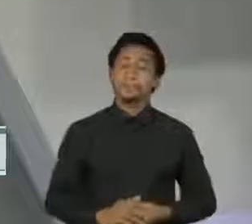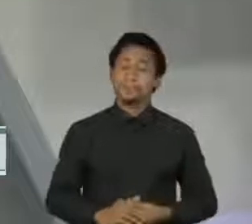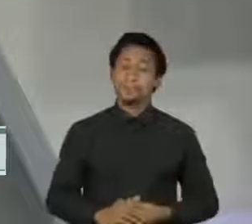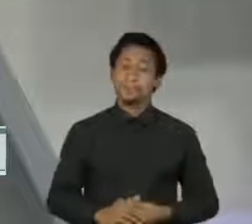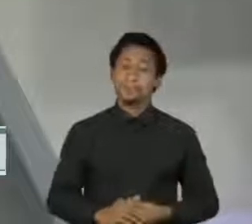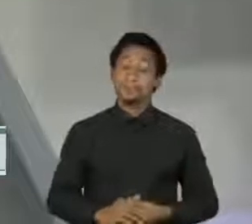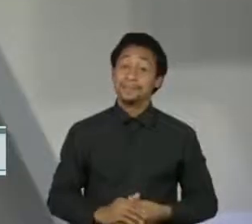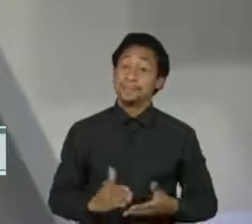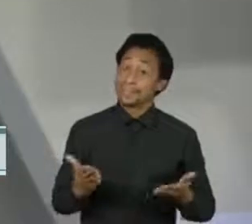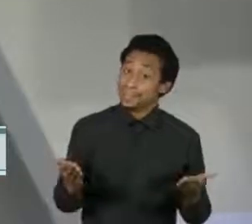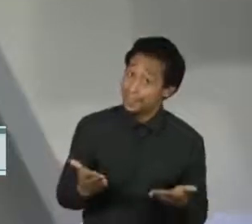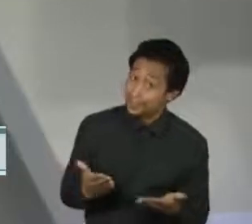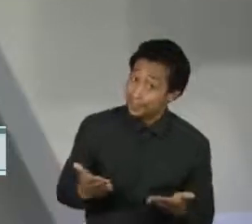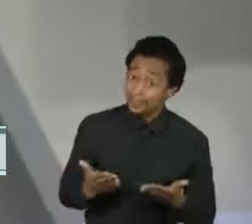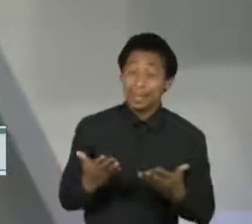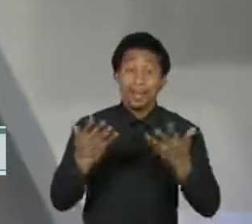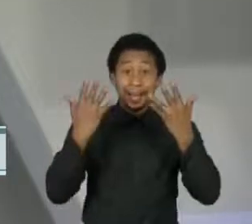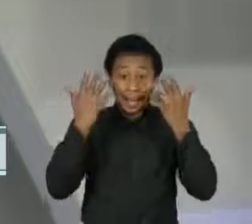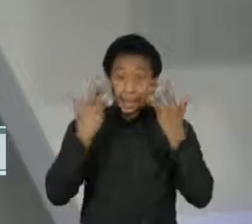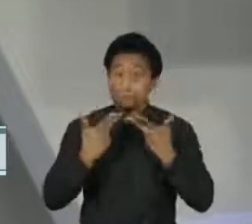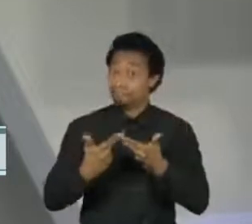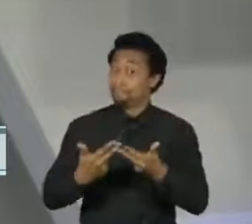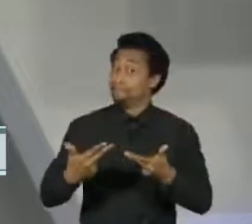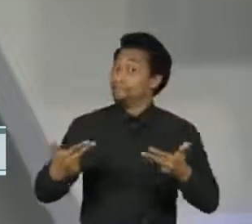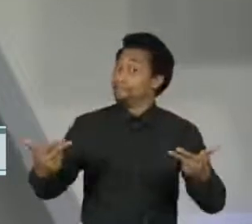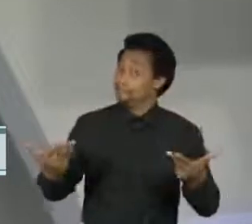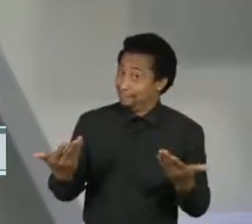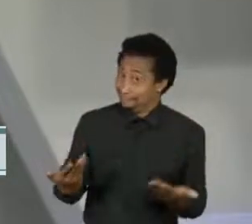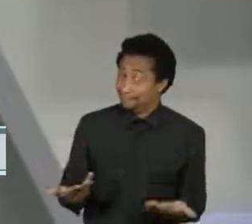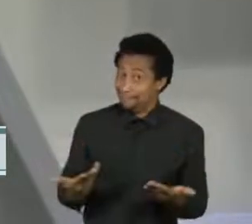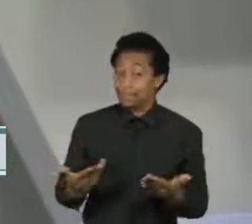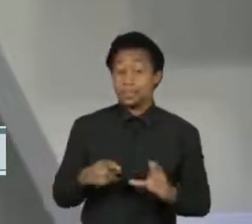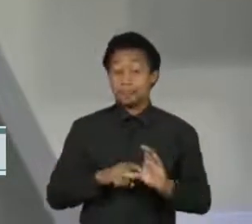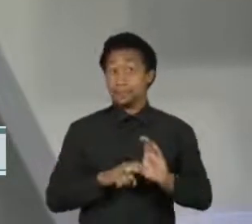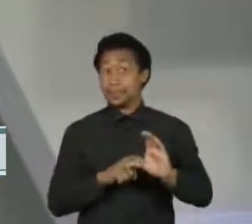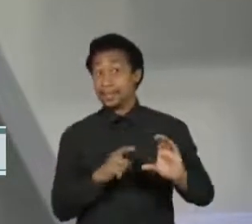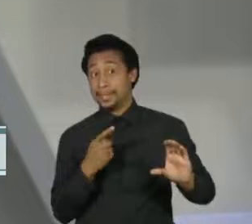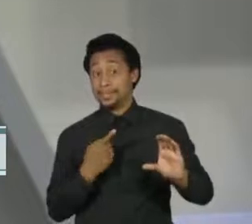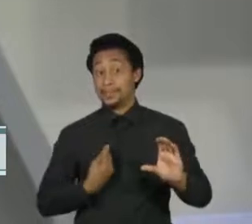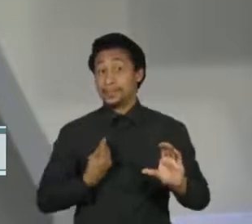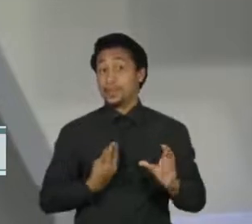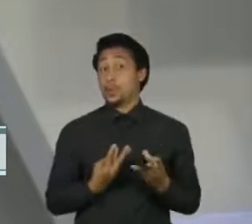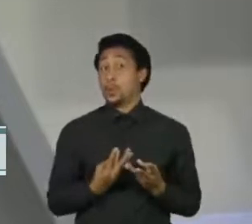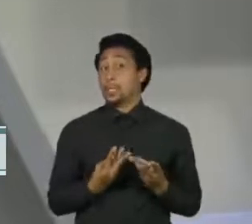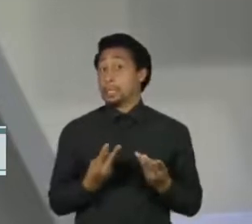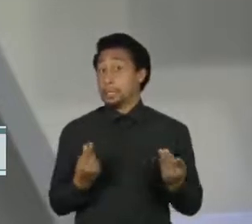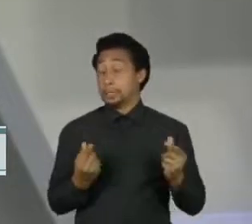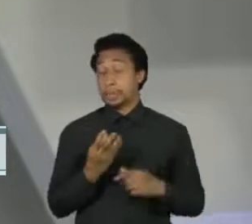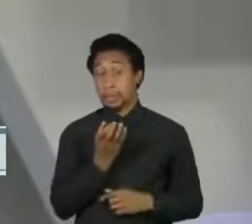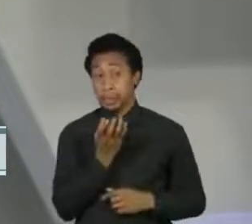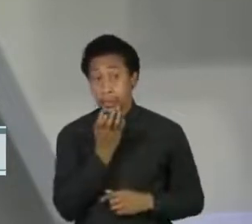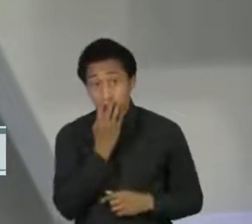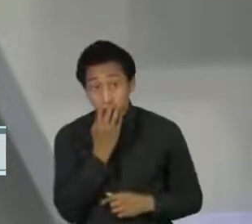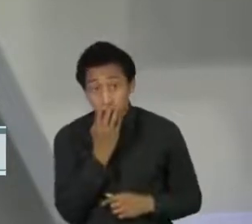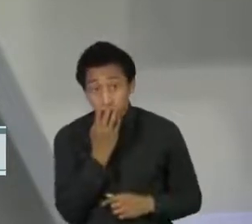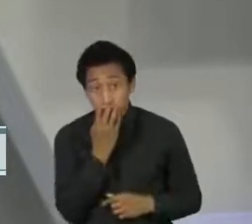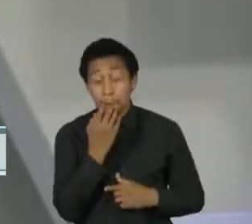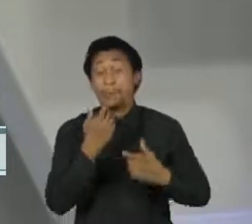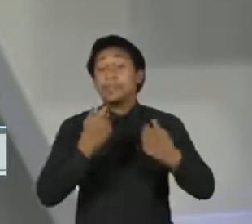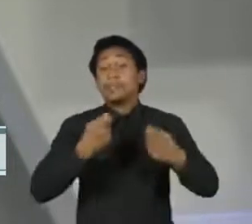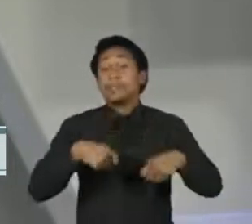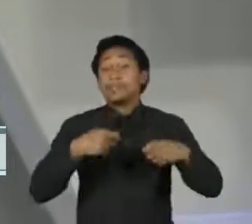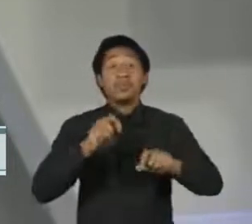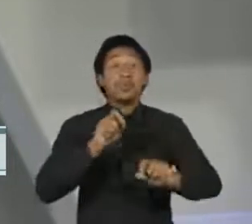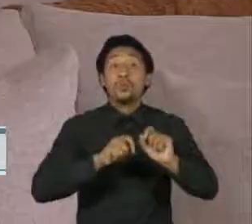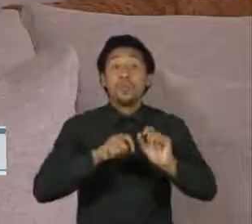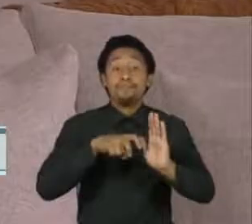Agora a gente fala de bichos. Independência e qualidade de vida, nada disso é problema na vida de cães que precisam de cadeiras de